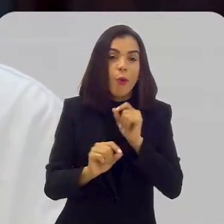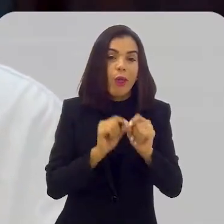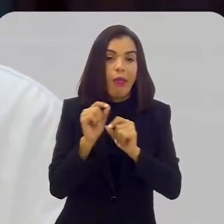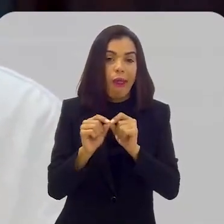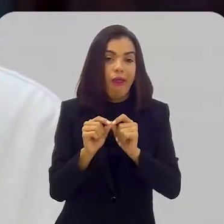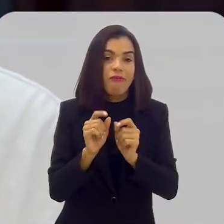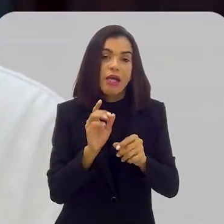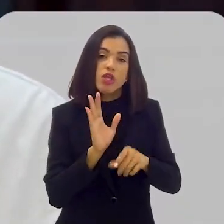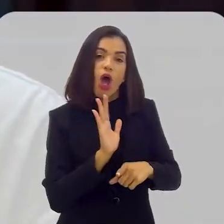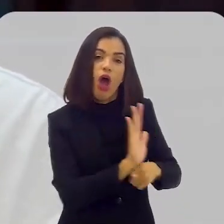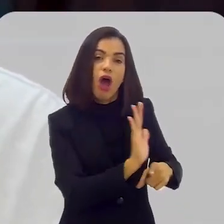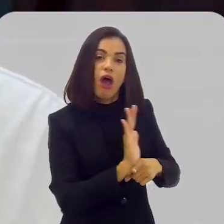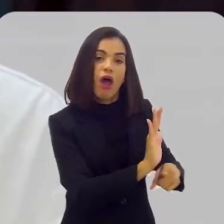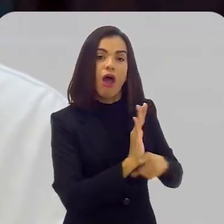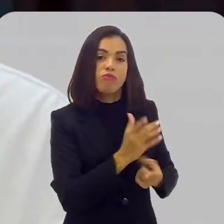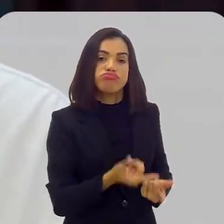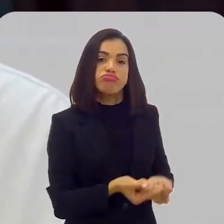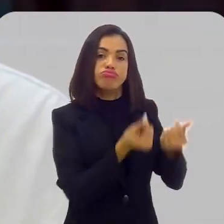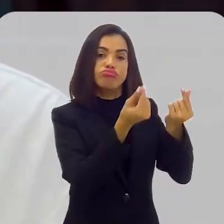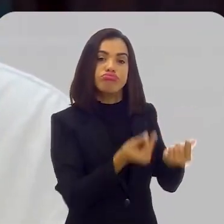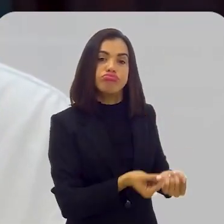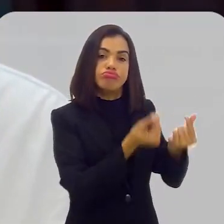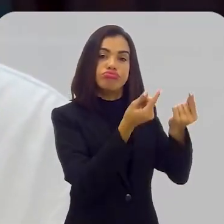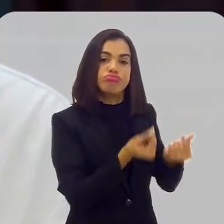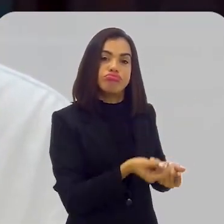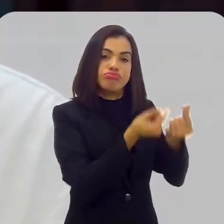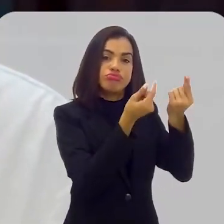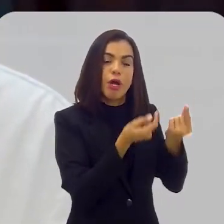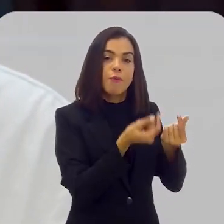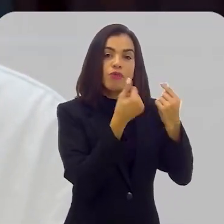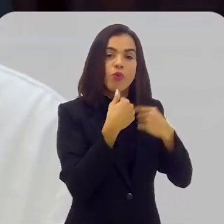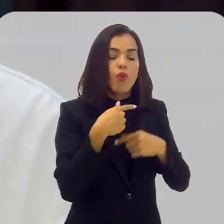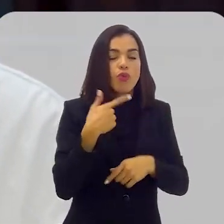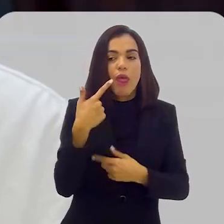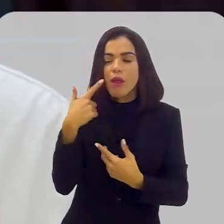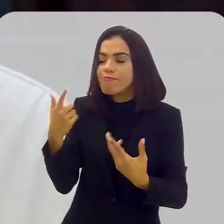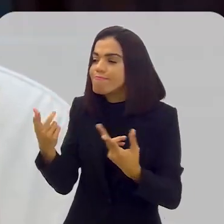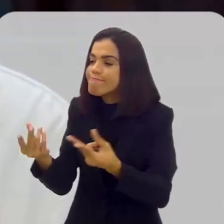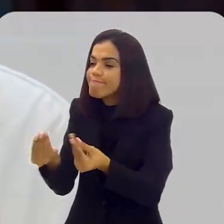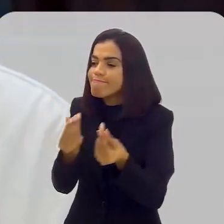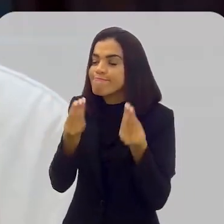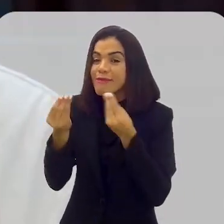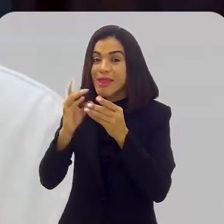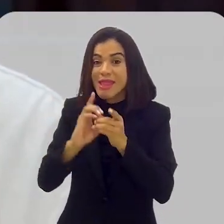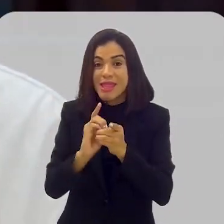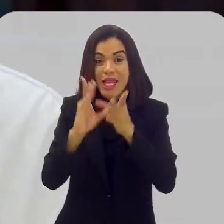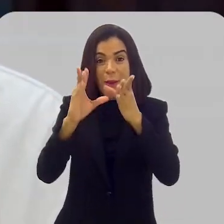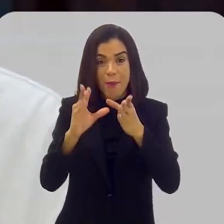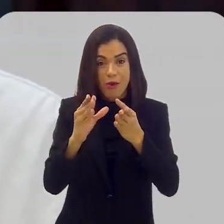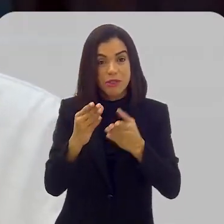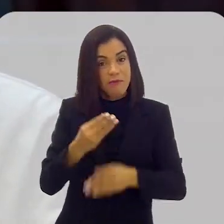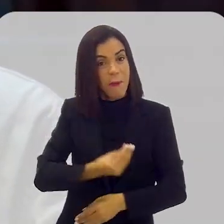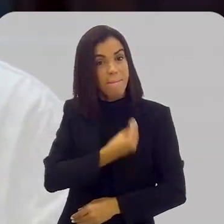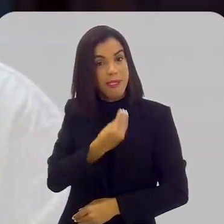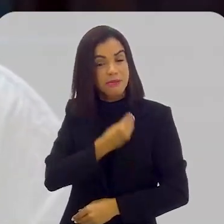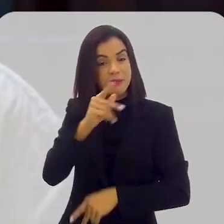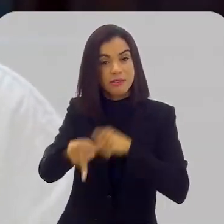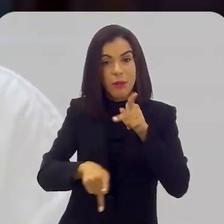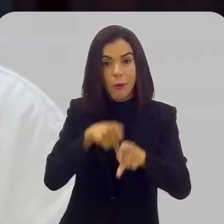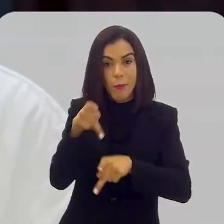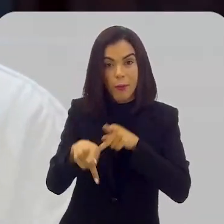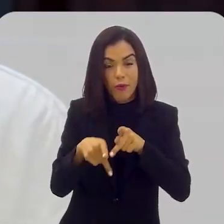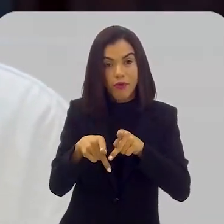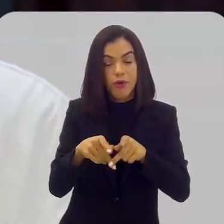despachante da burguesia, do poder dominante, sem ter essa percepção de que democracia tem que ser